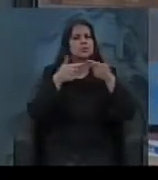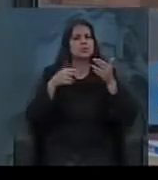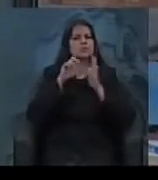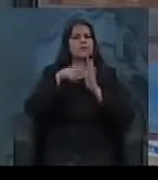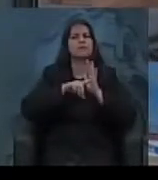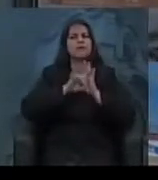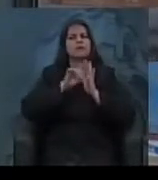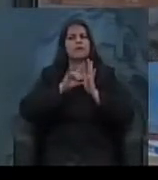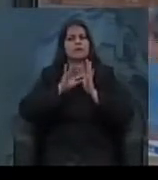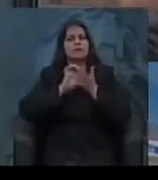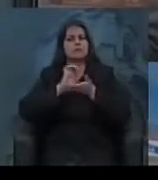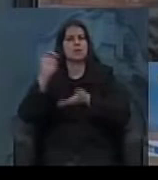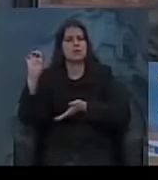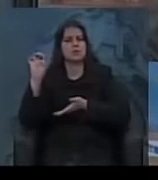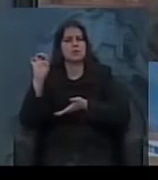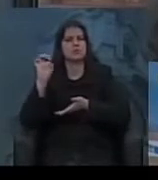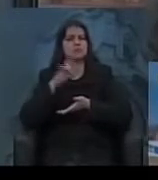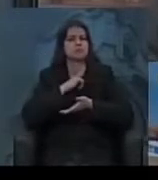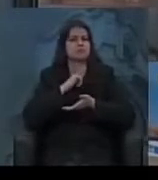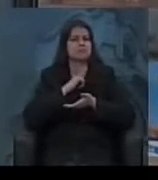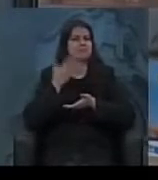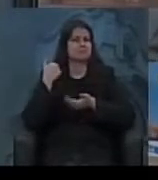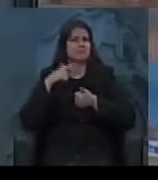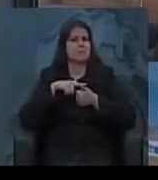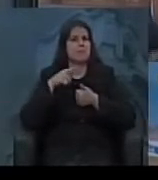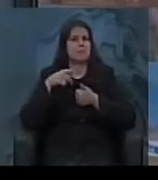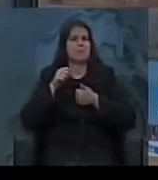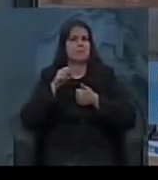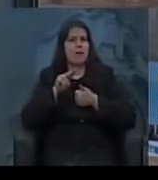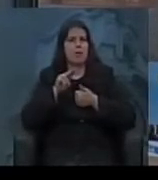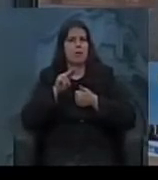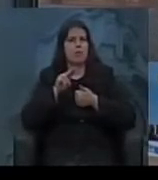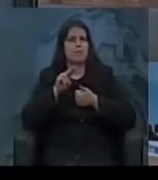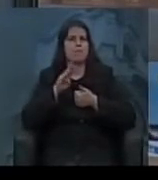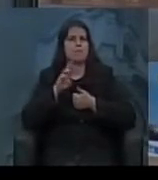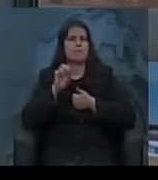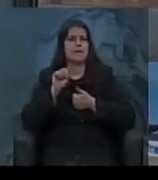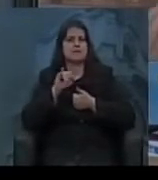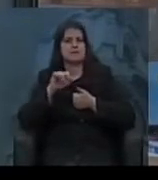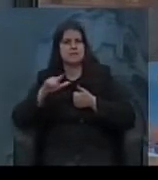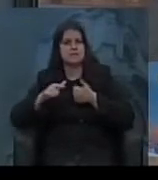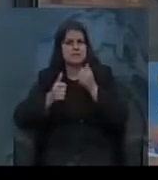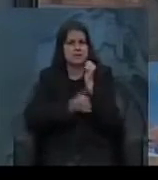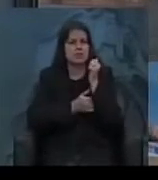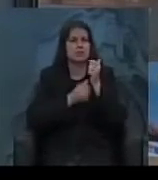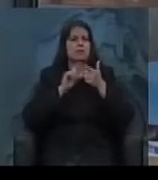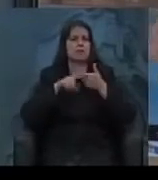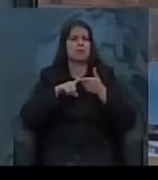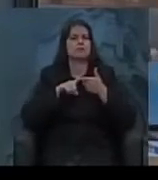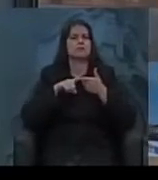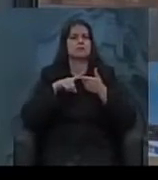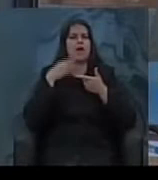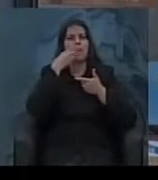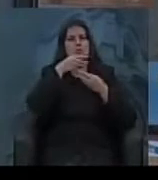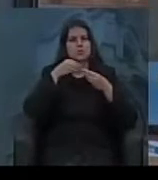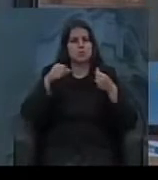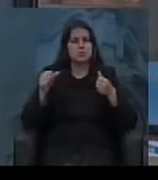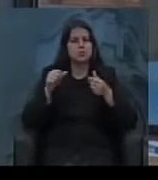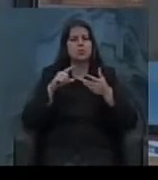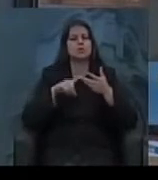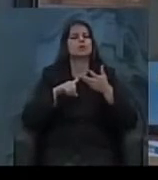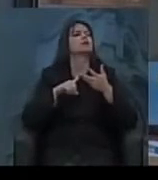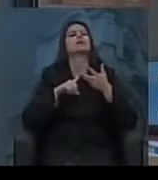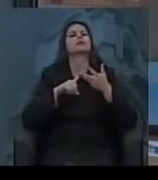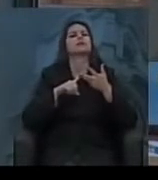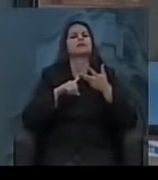exportação. A gente tem vários ciclos. O ciclo do pau-brasil, o ciclo do açúcar, no Nordeste, depois o ciclo da mineração, e depois vem a questão do